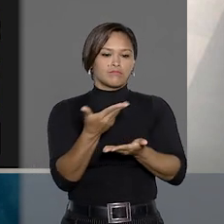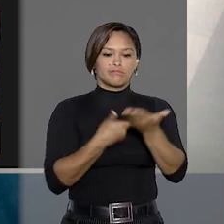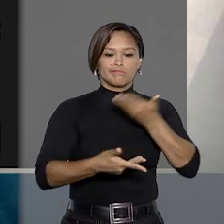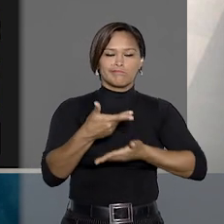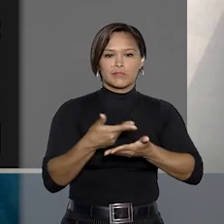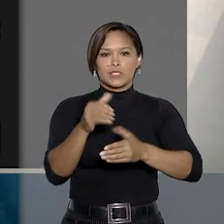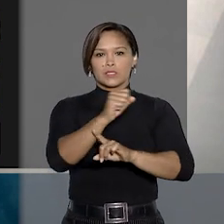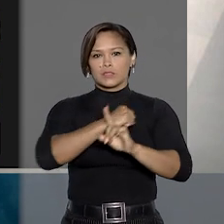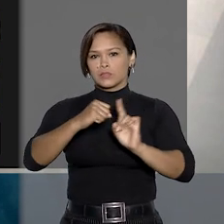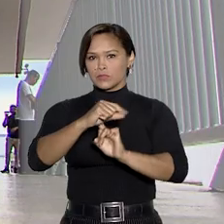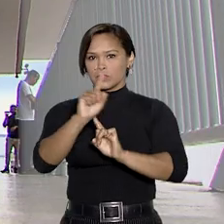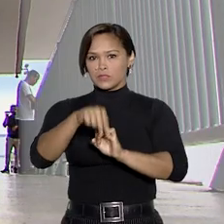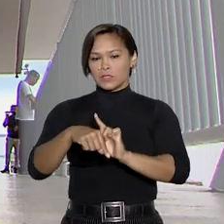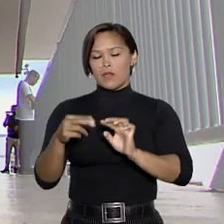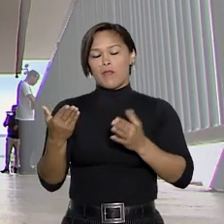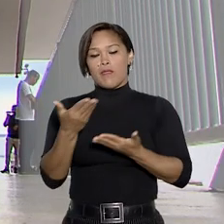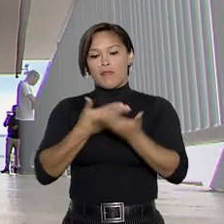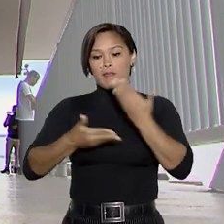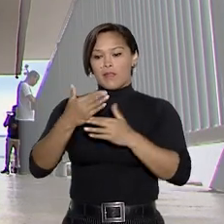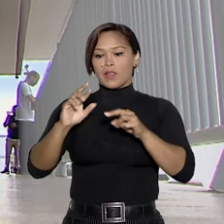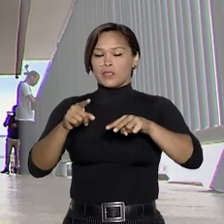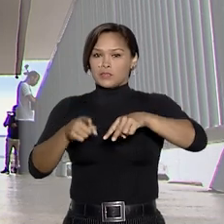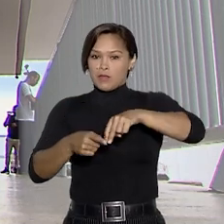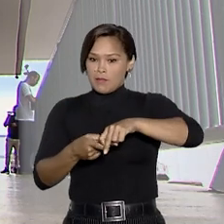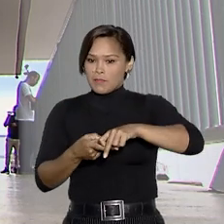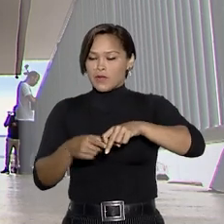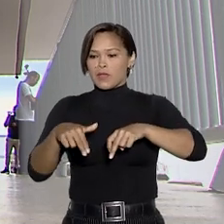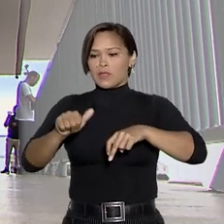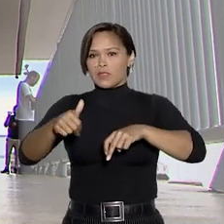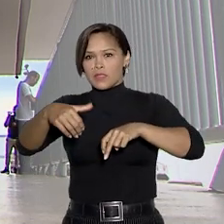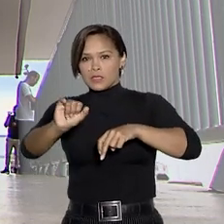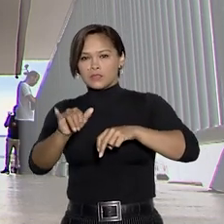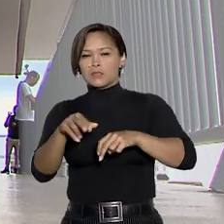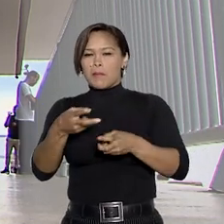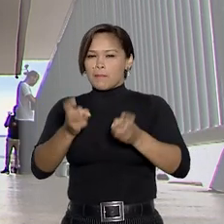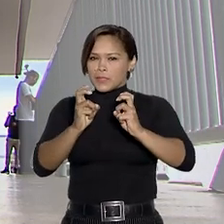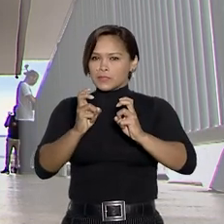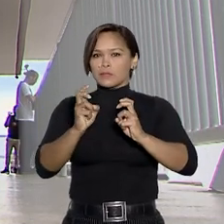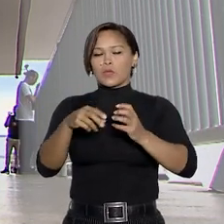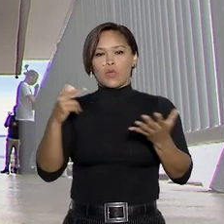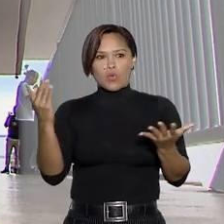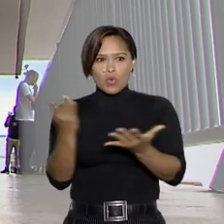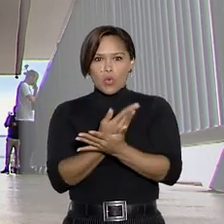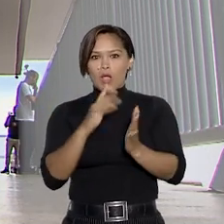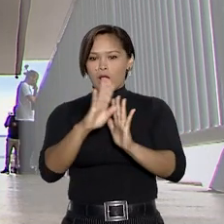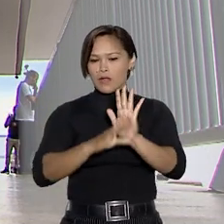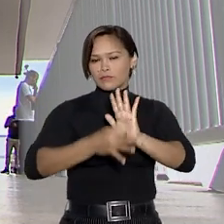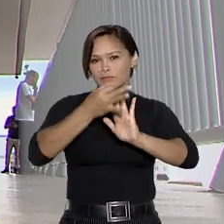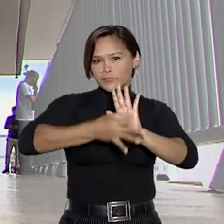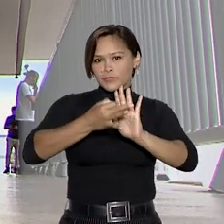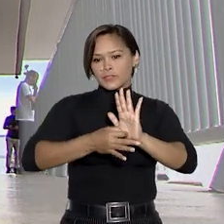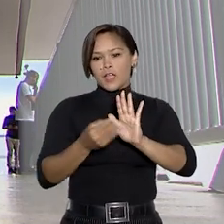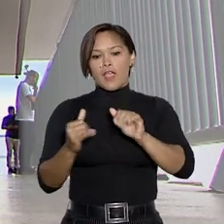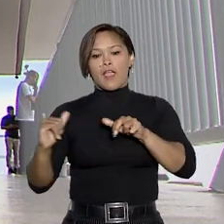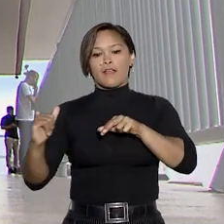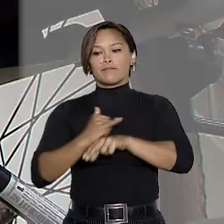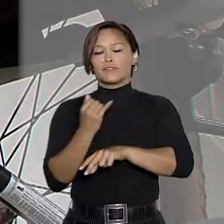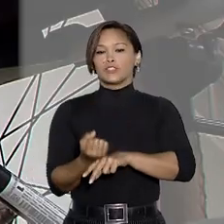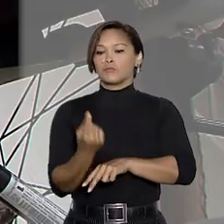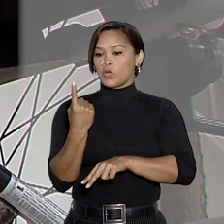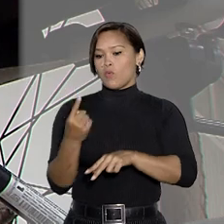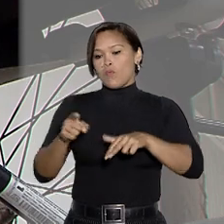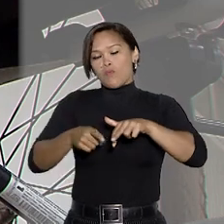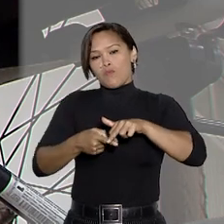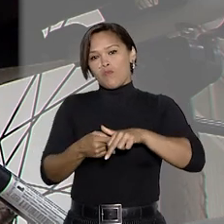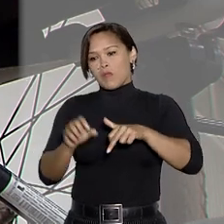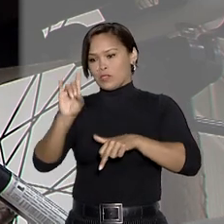relações do meio social. Em relação à prótese, Nancy Andrigui observou que, quando a ação foi ajuizada, a vítima havia amputado